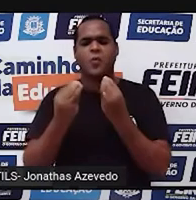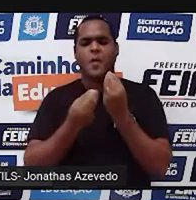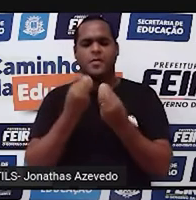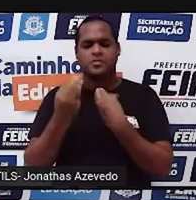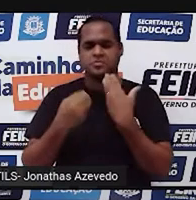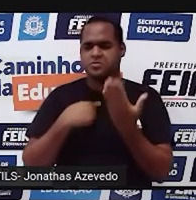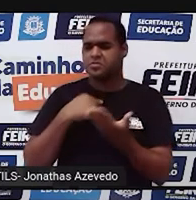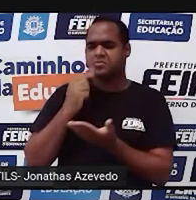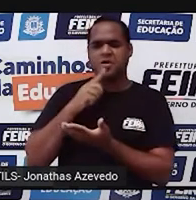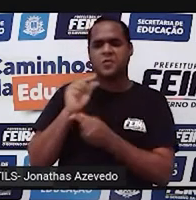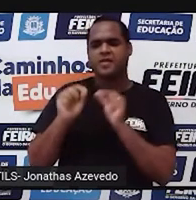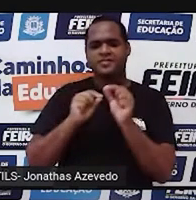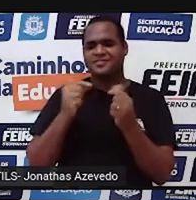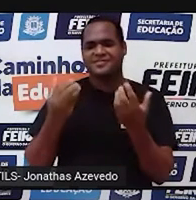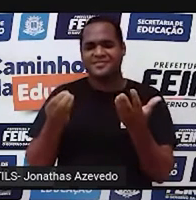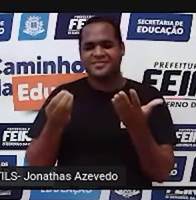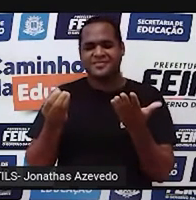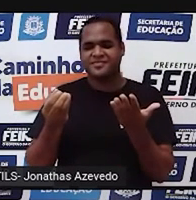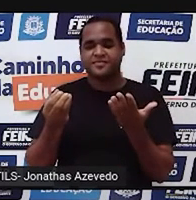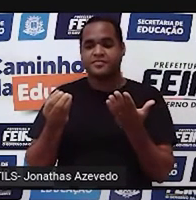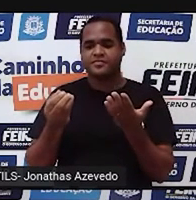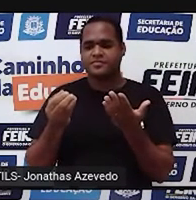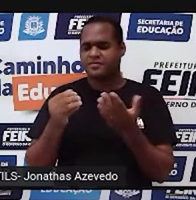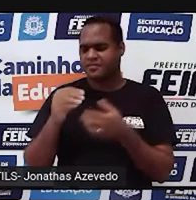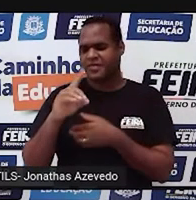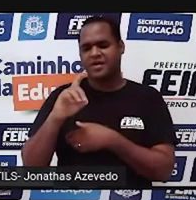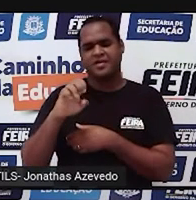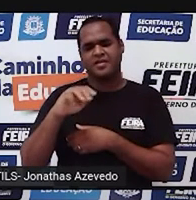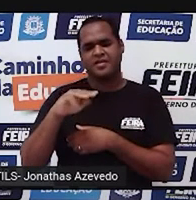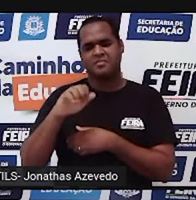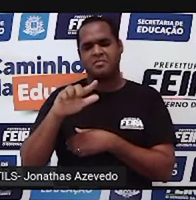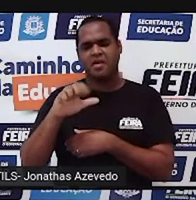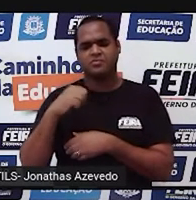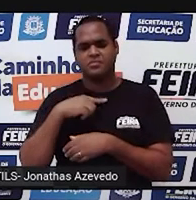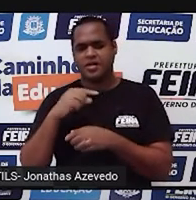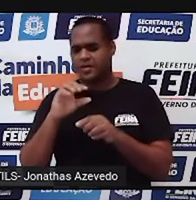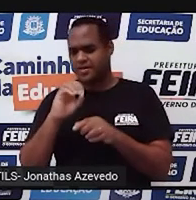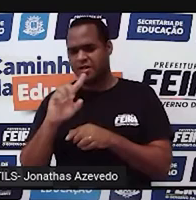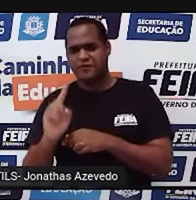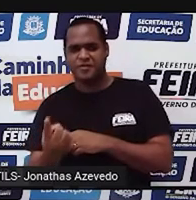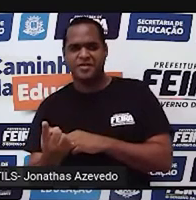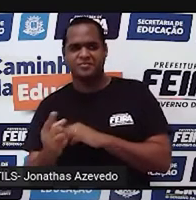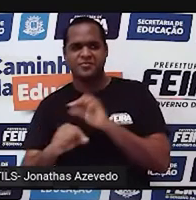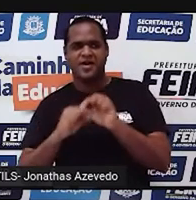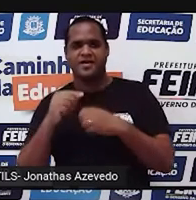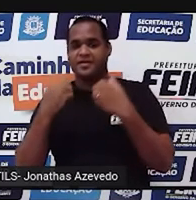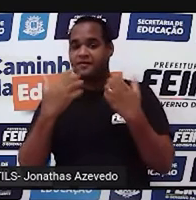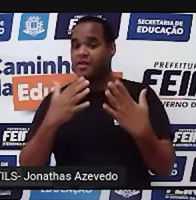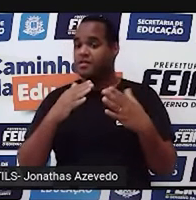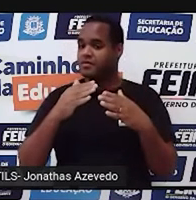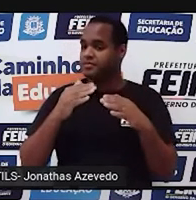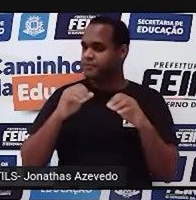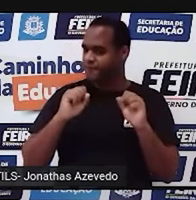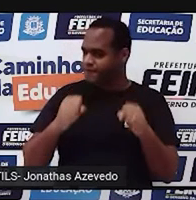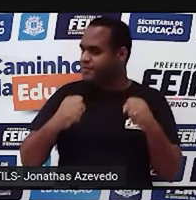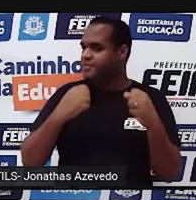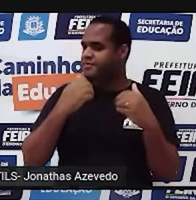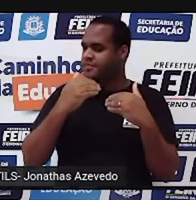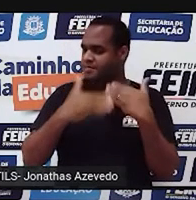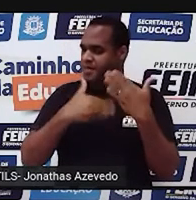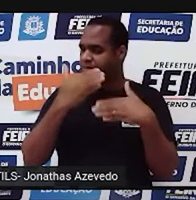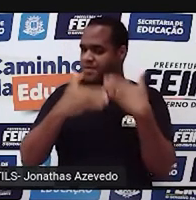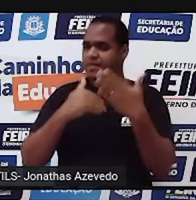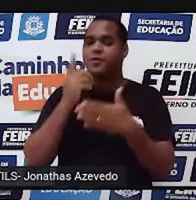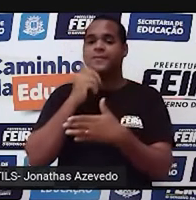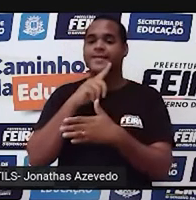racionais? Representação decimal? Calma, um passo de cada vez que a gente chega no